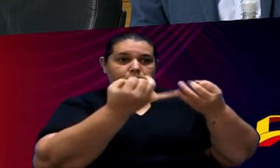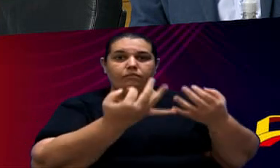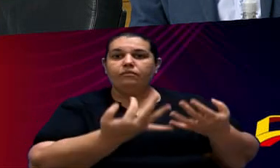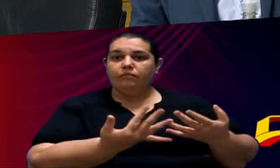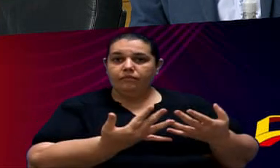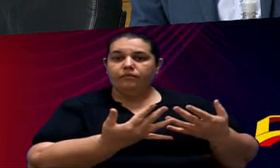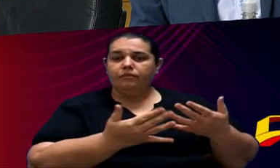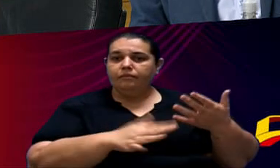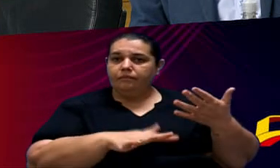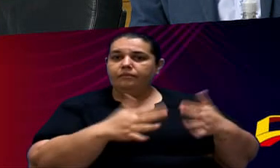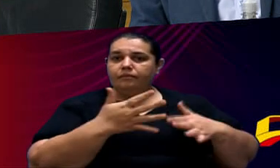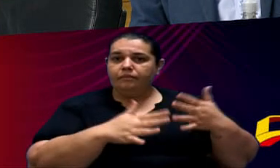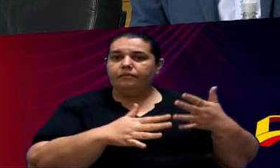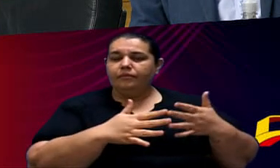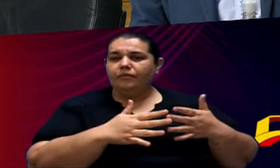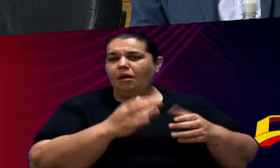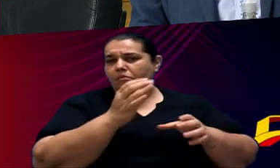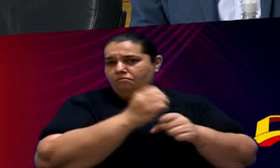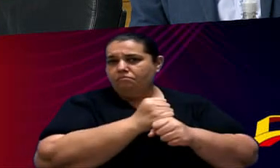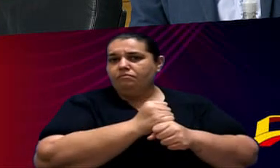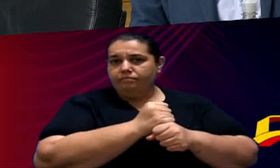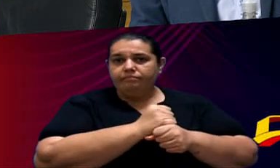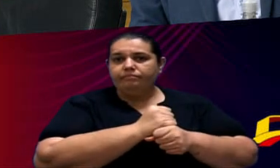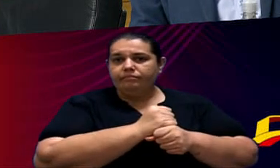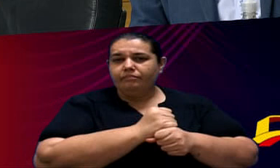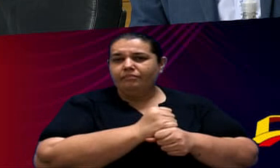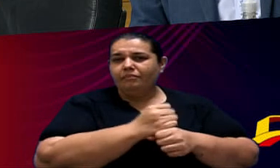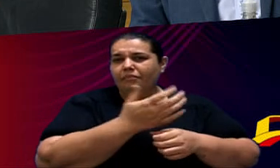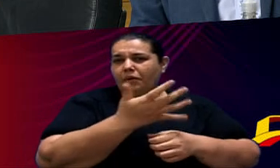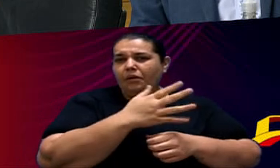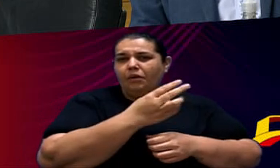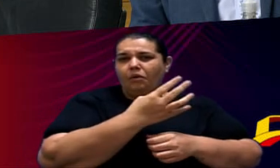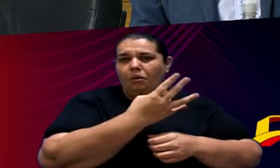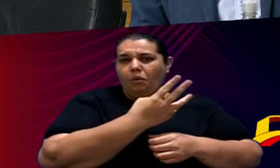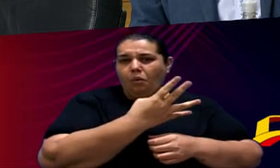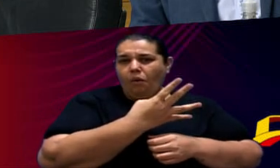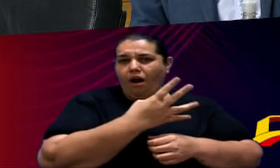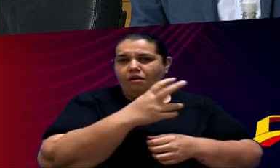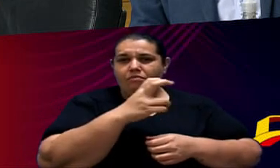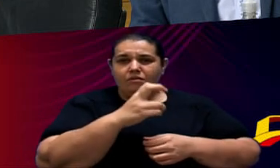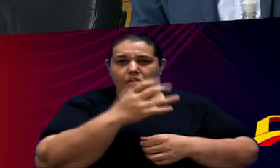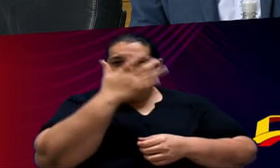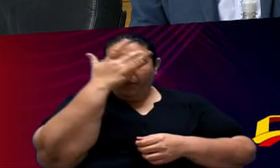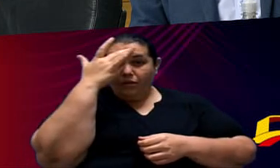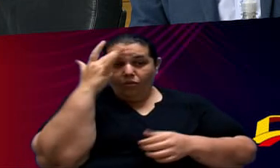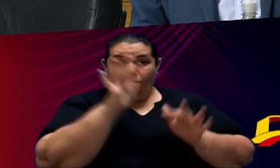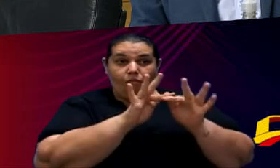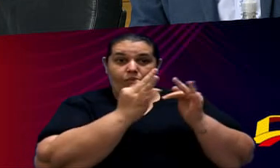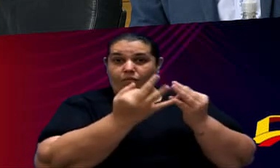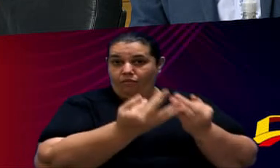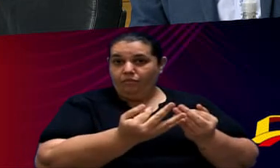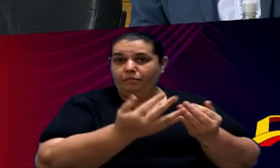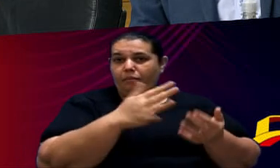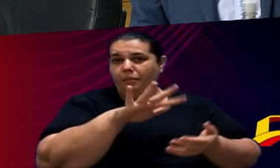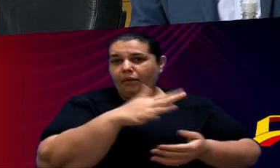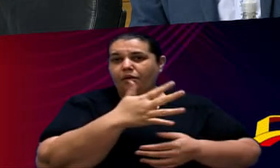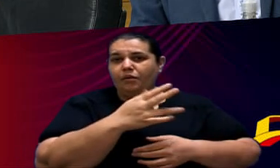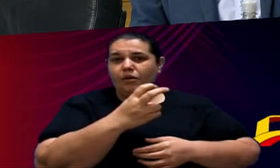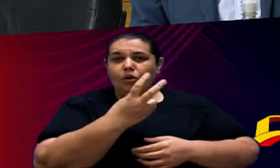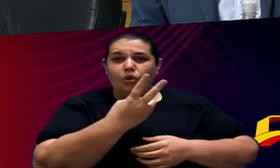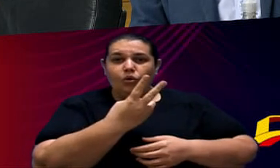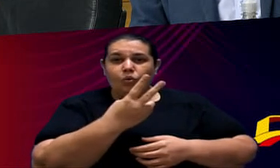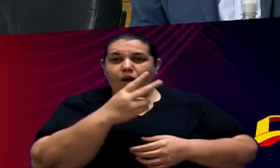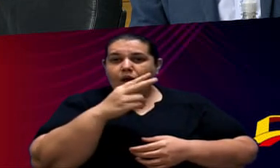Medindo Ou somando A média De 4 5 Pessoas Por família Estamos falando De 2